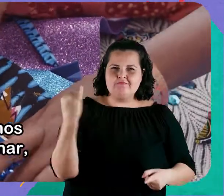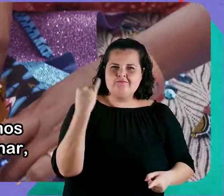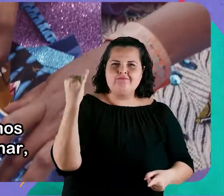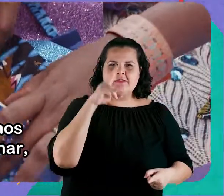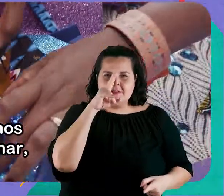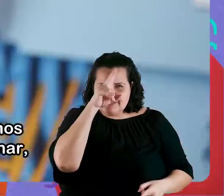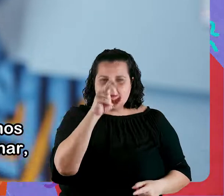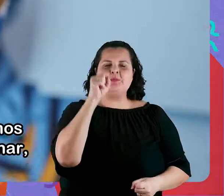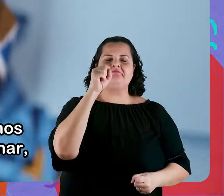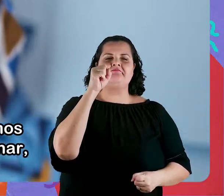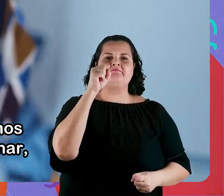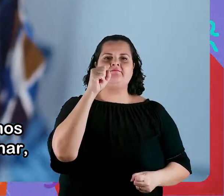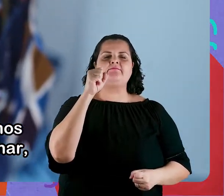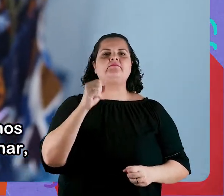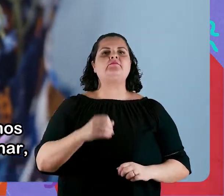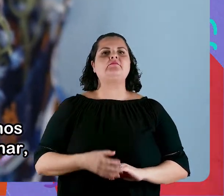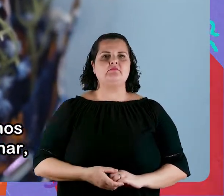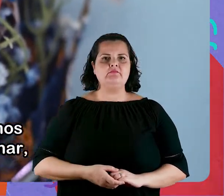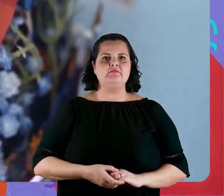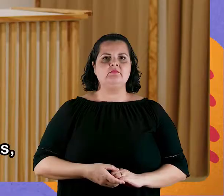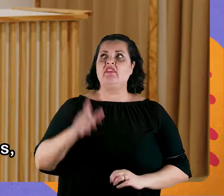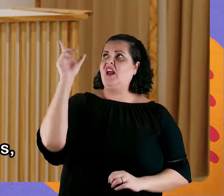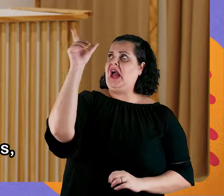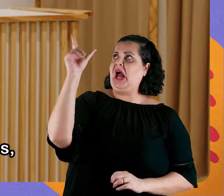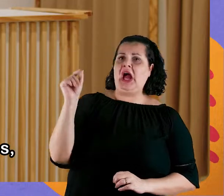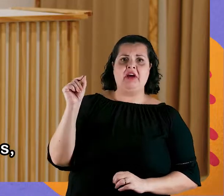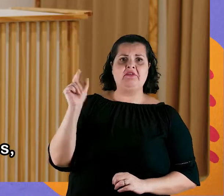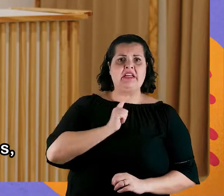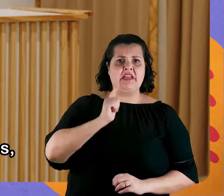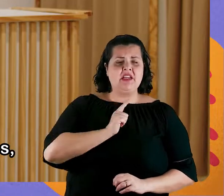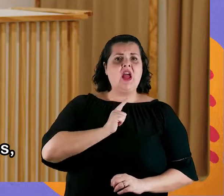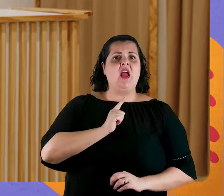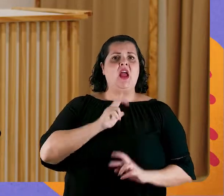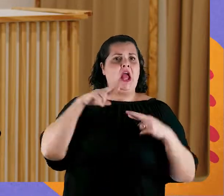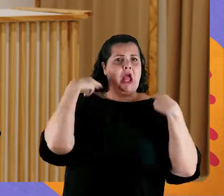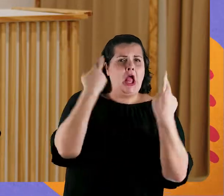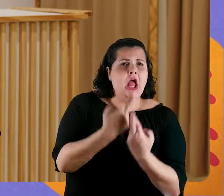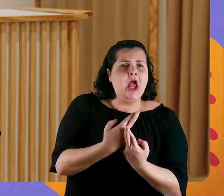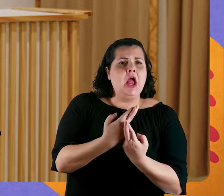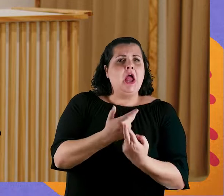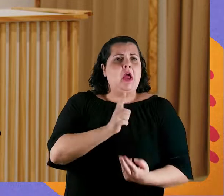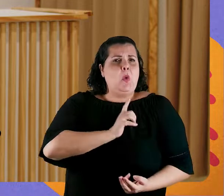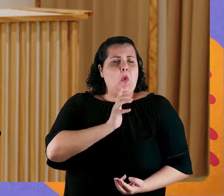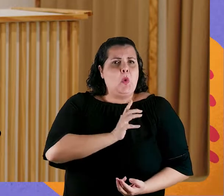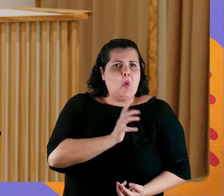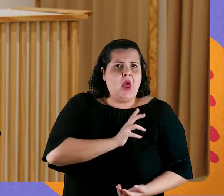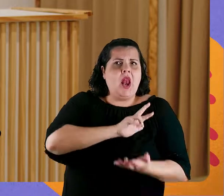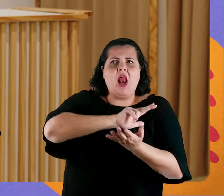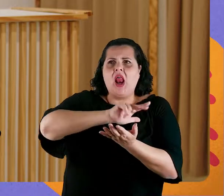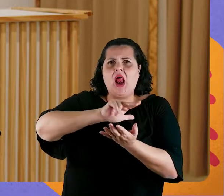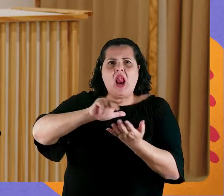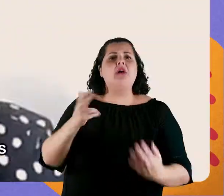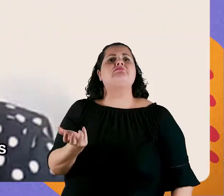gente tem que pensar que a gente fala de uma África com uma história milenar, né? Com seus impérios, com seus reinos, e que tem uma cultura muito rica, muito diversa e